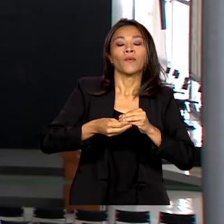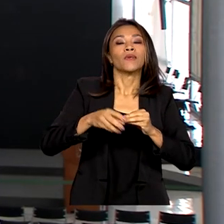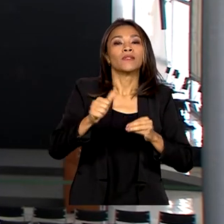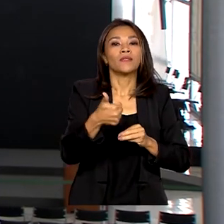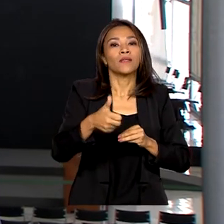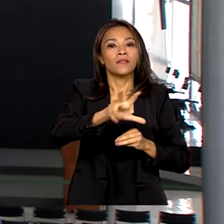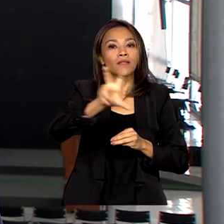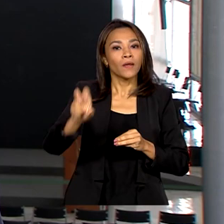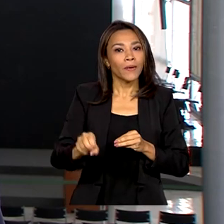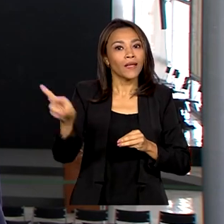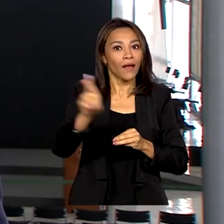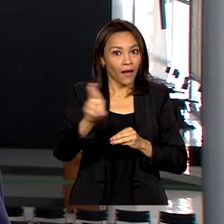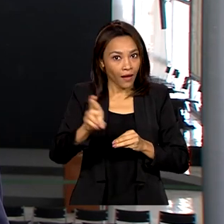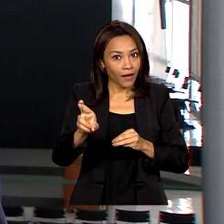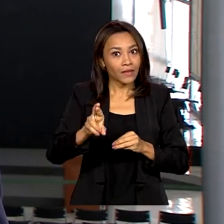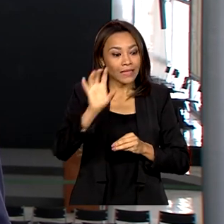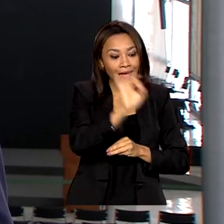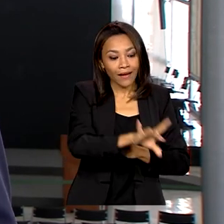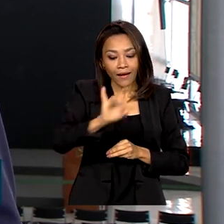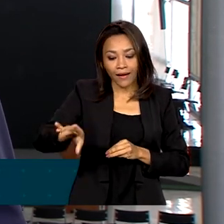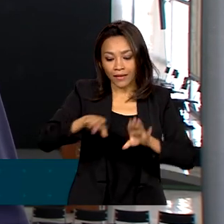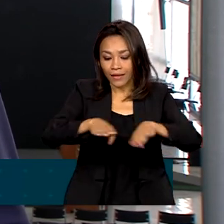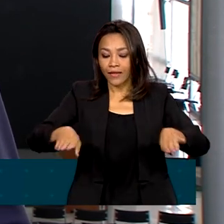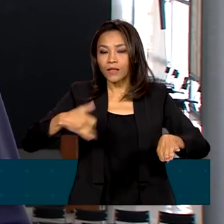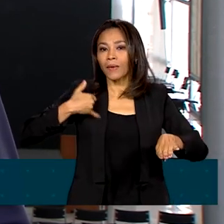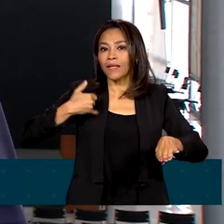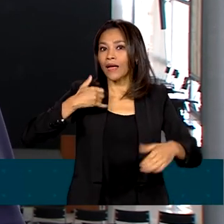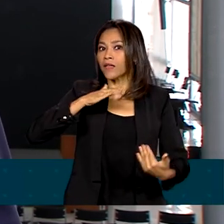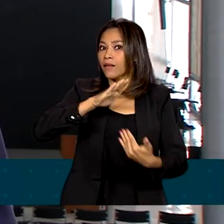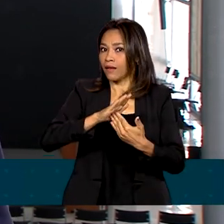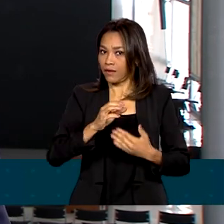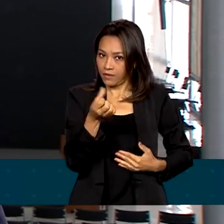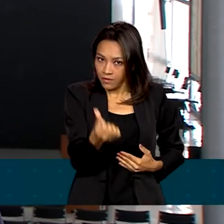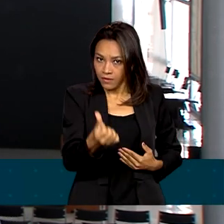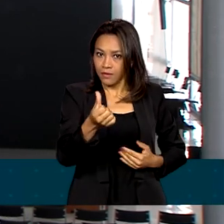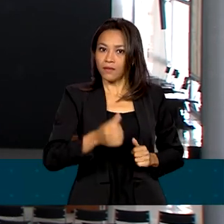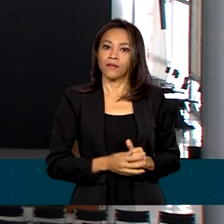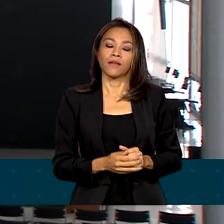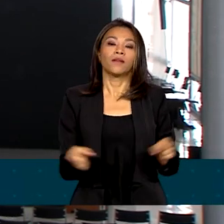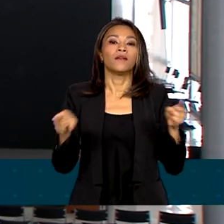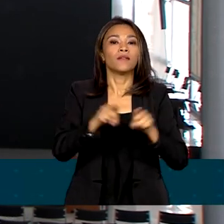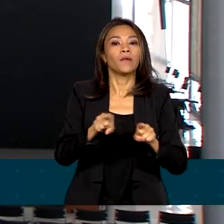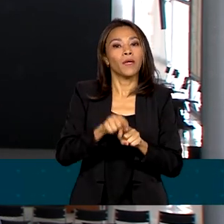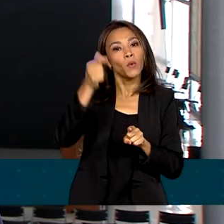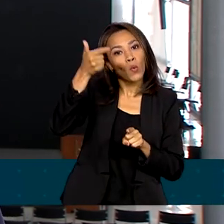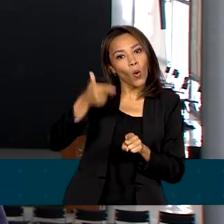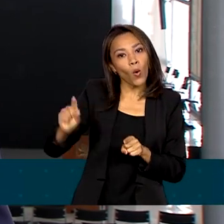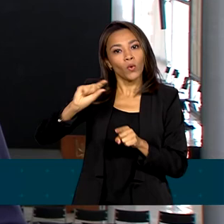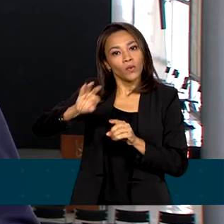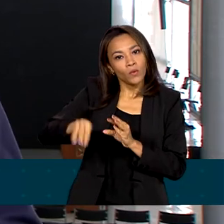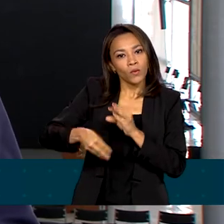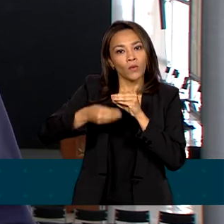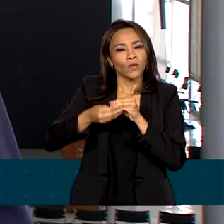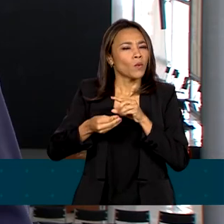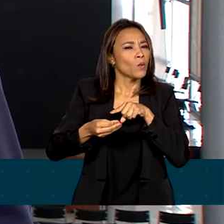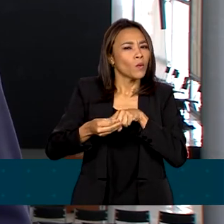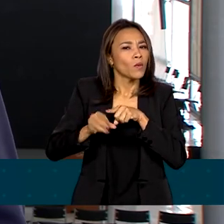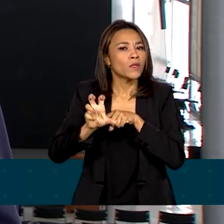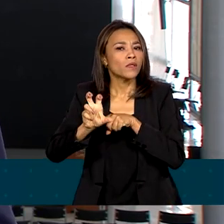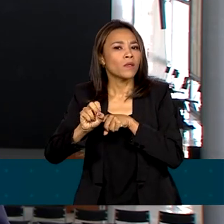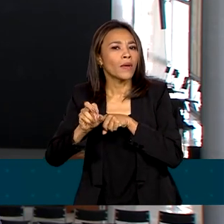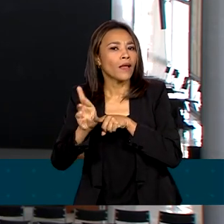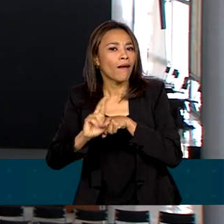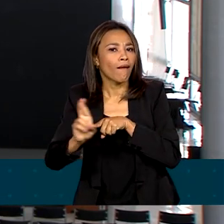reais, para cada criança de até 6 anos de idade. E ainda, um outro adicional, né, que prevê mais 50